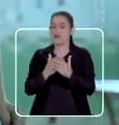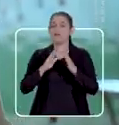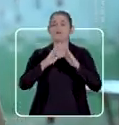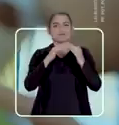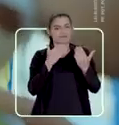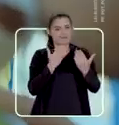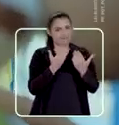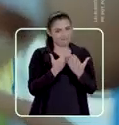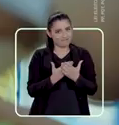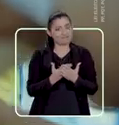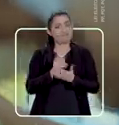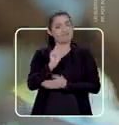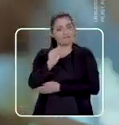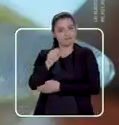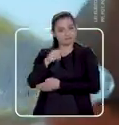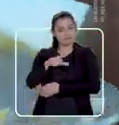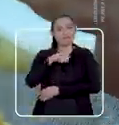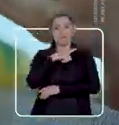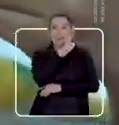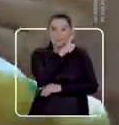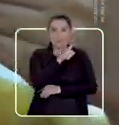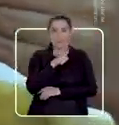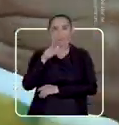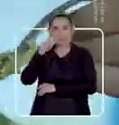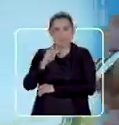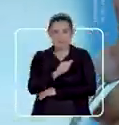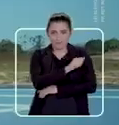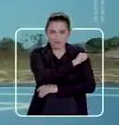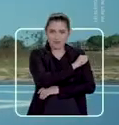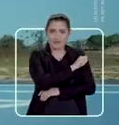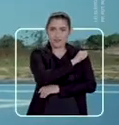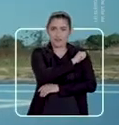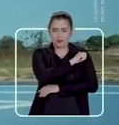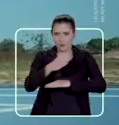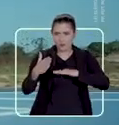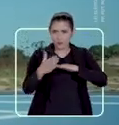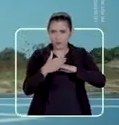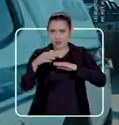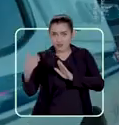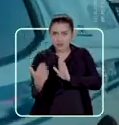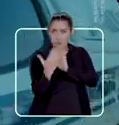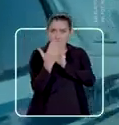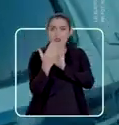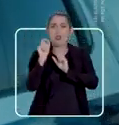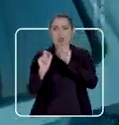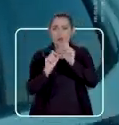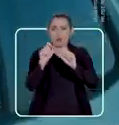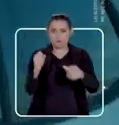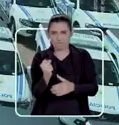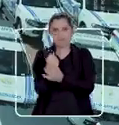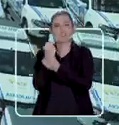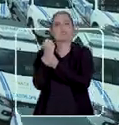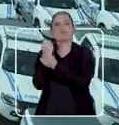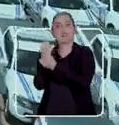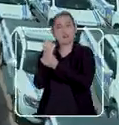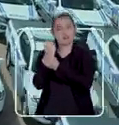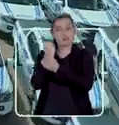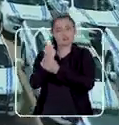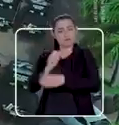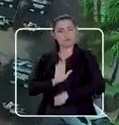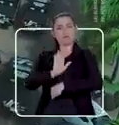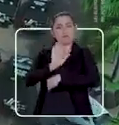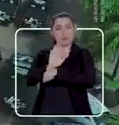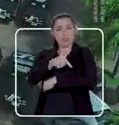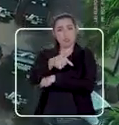as escolas vão oferecer merenda para os estudantes. Moderno é encarar a segurança de frente com o